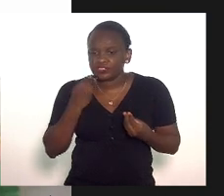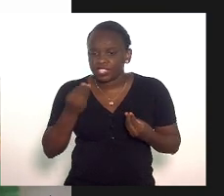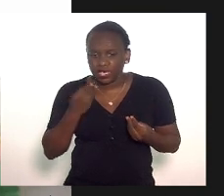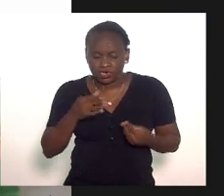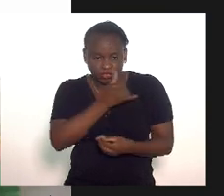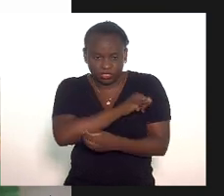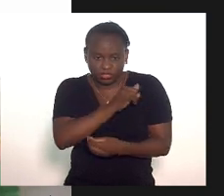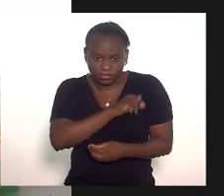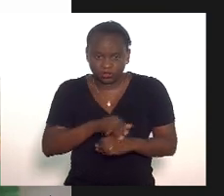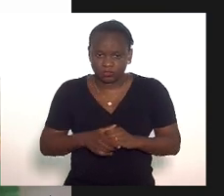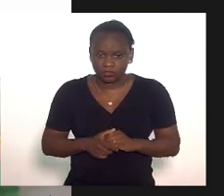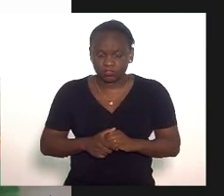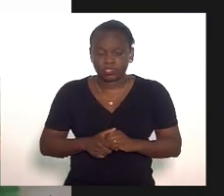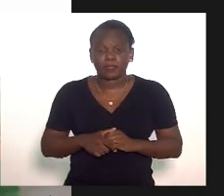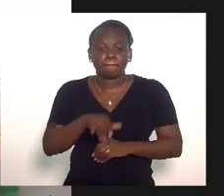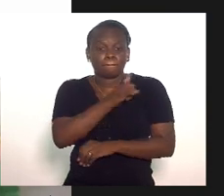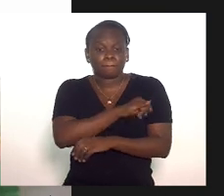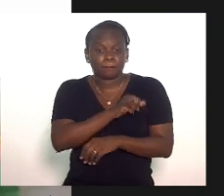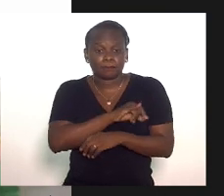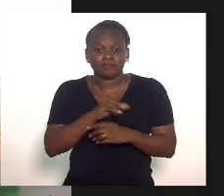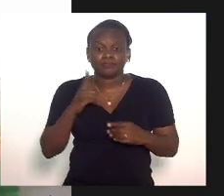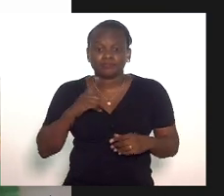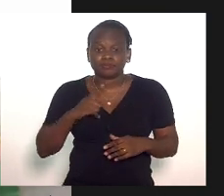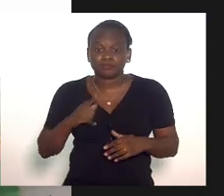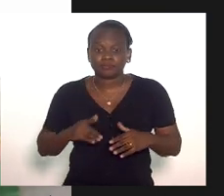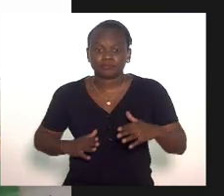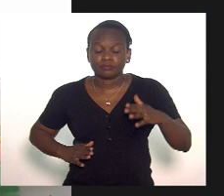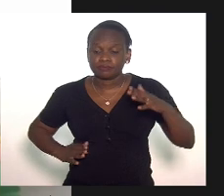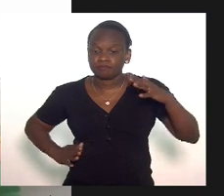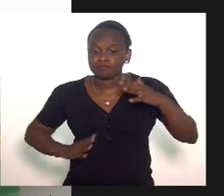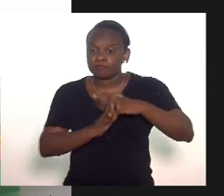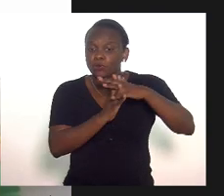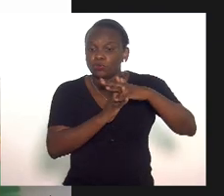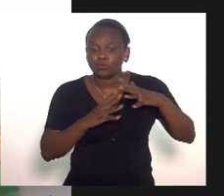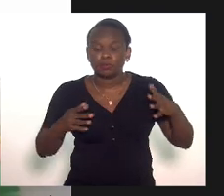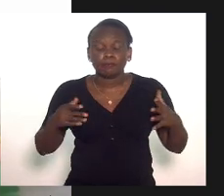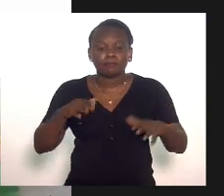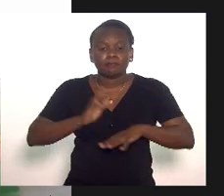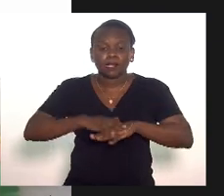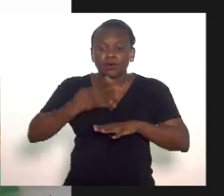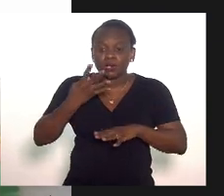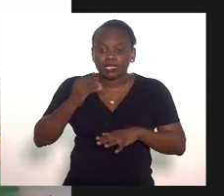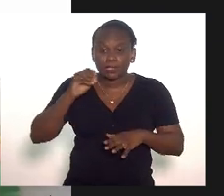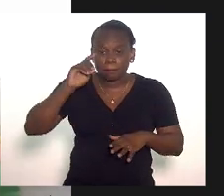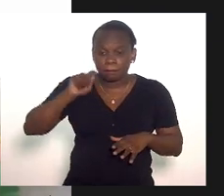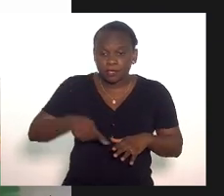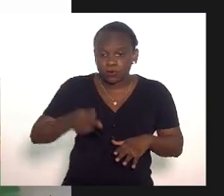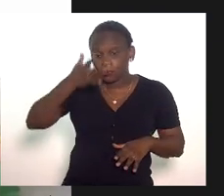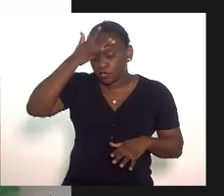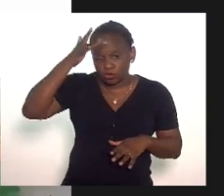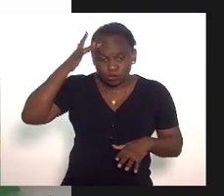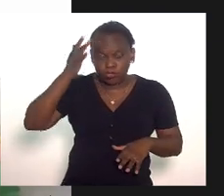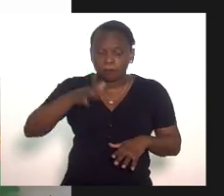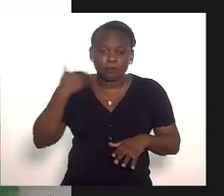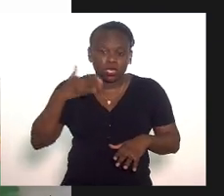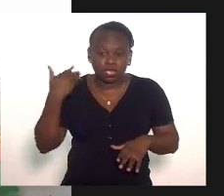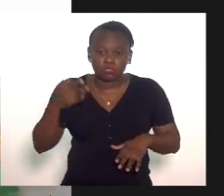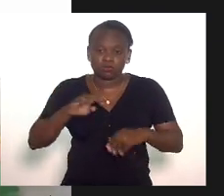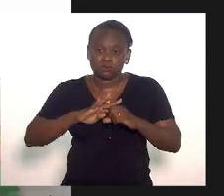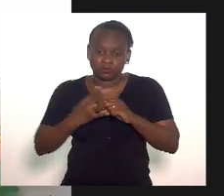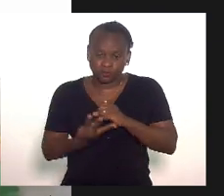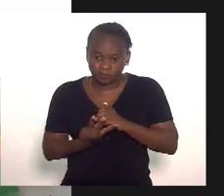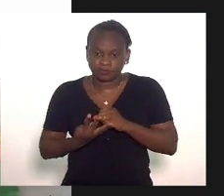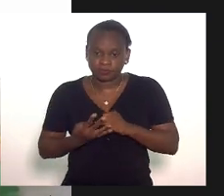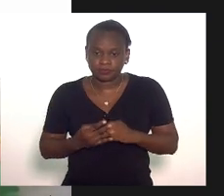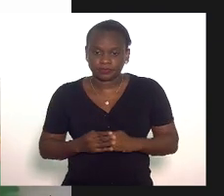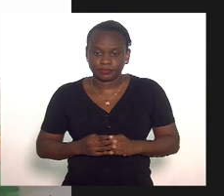no Rio de Janeiro Rio de Janeiro bateu o número de mais de 40 mil pessoas mortas com a Covid